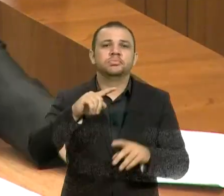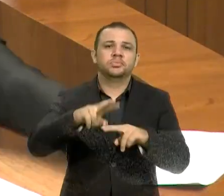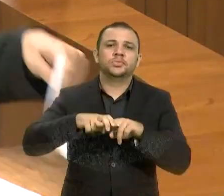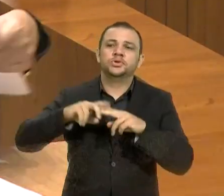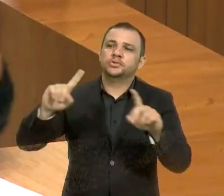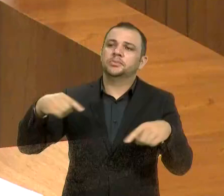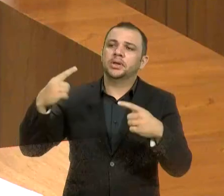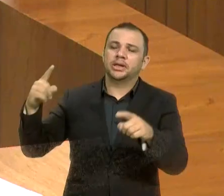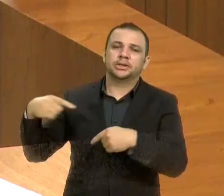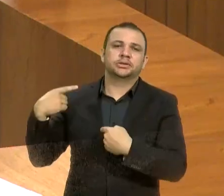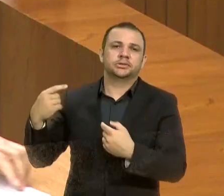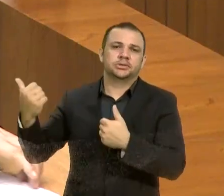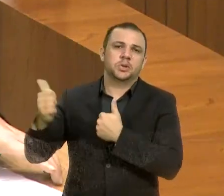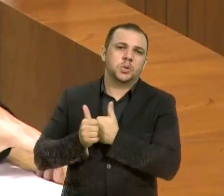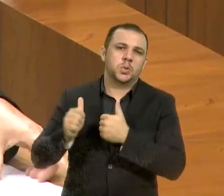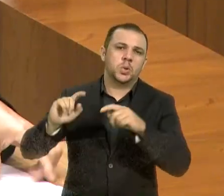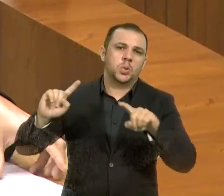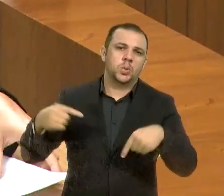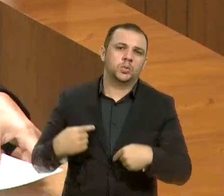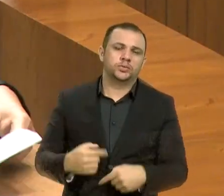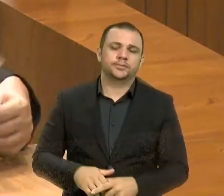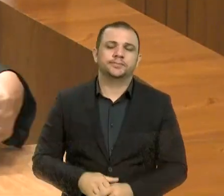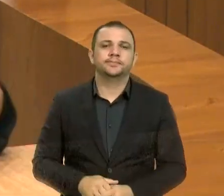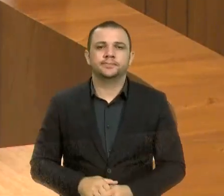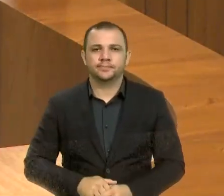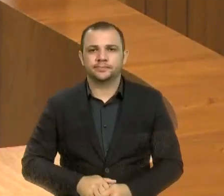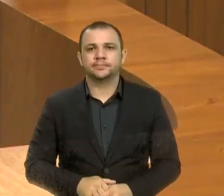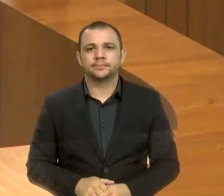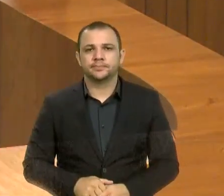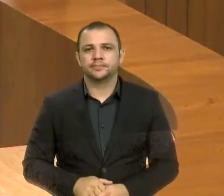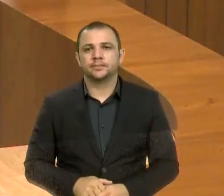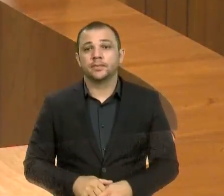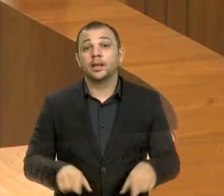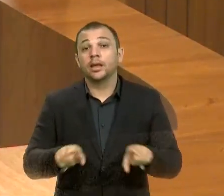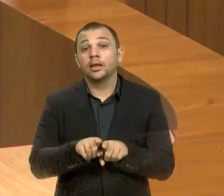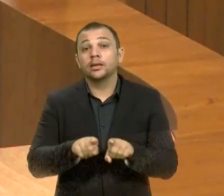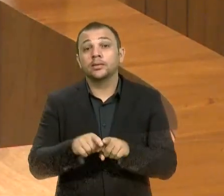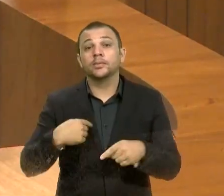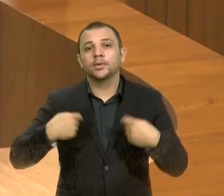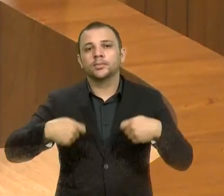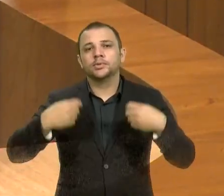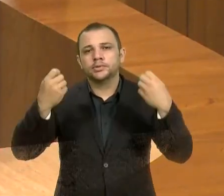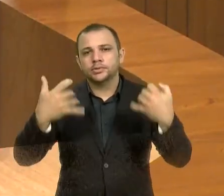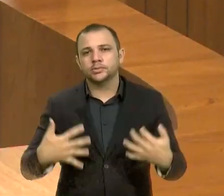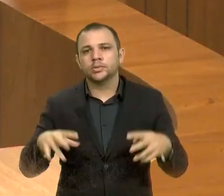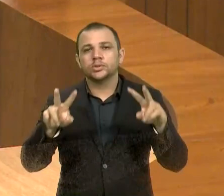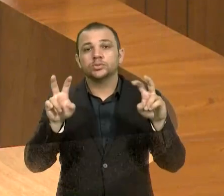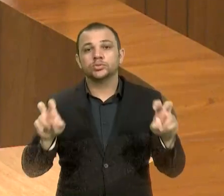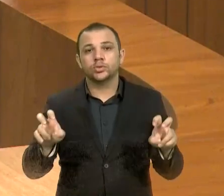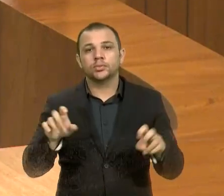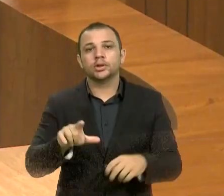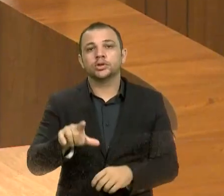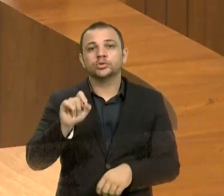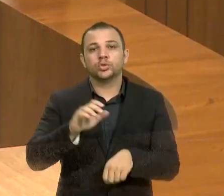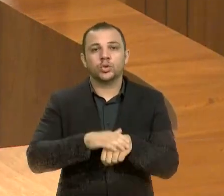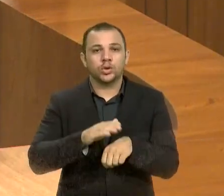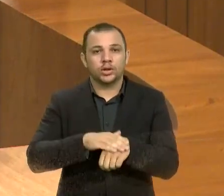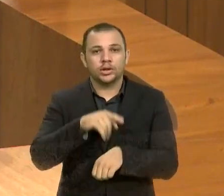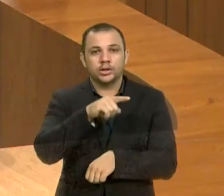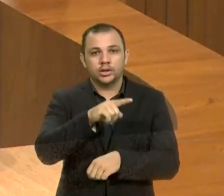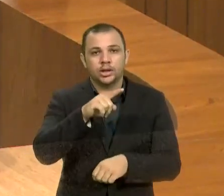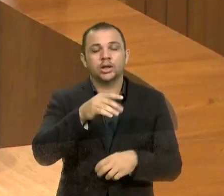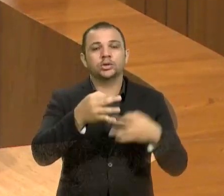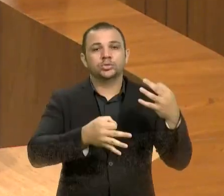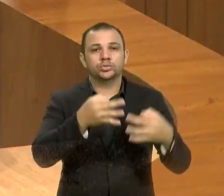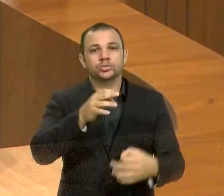falar sobre a decisão aqui da juíza Lívia,